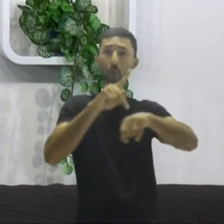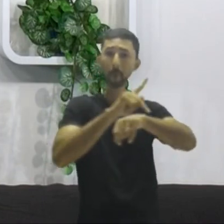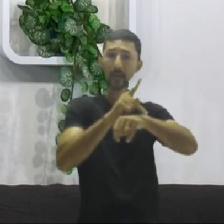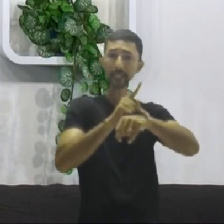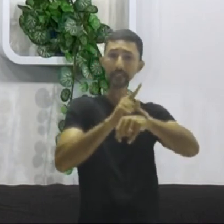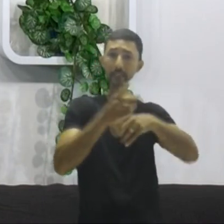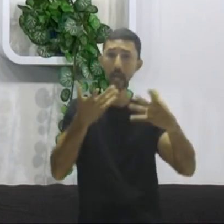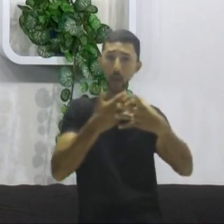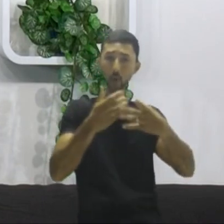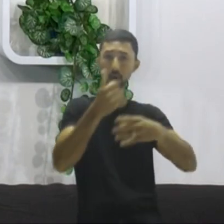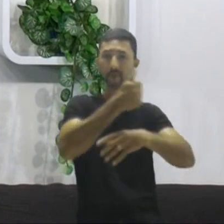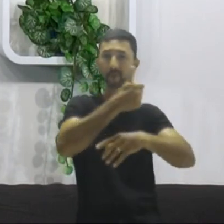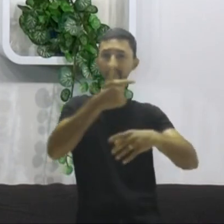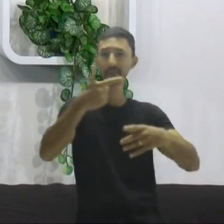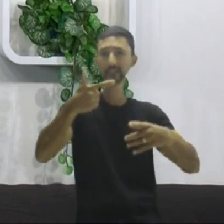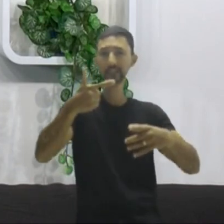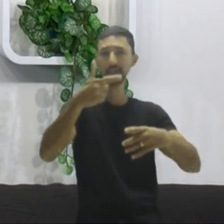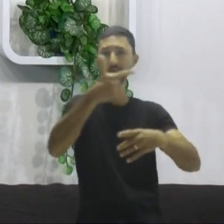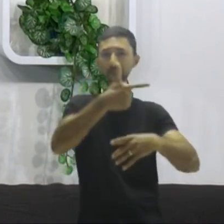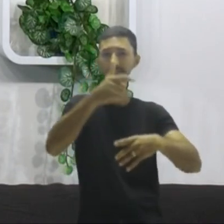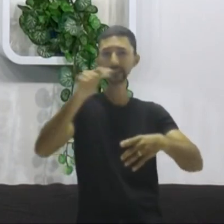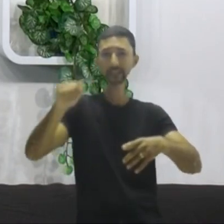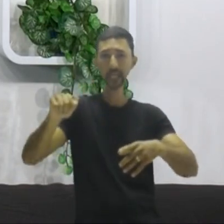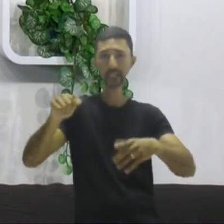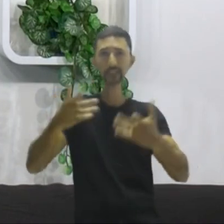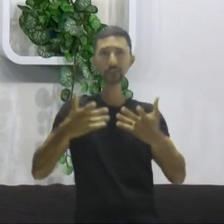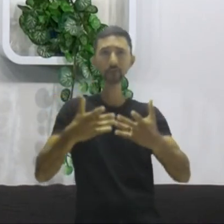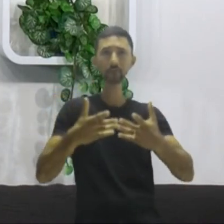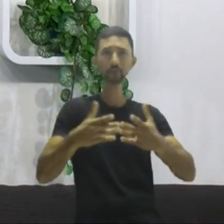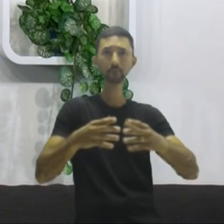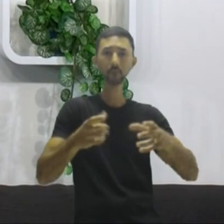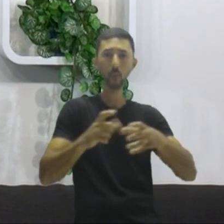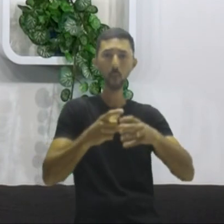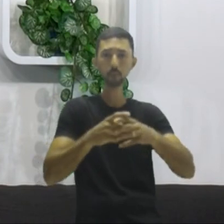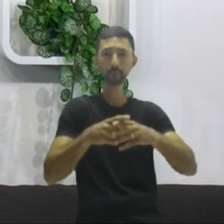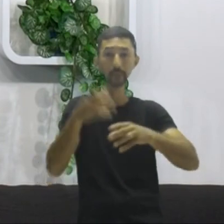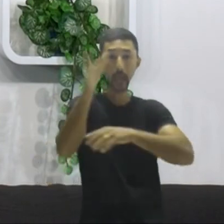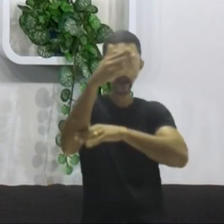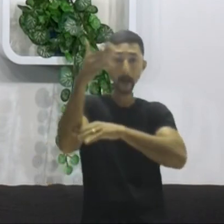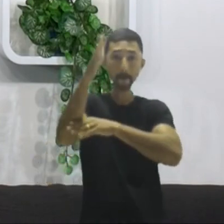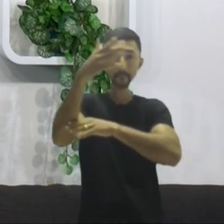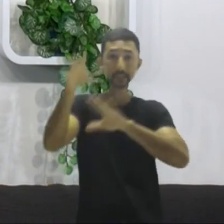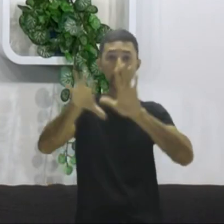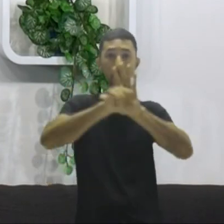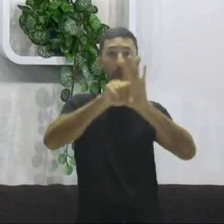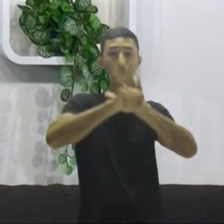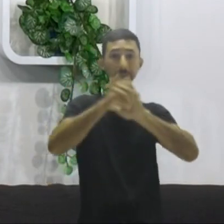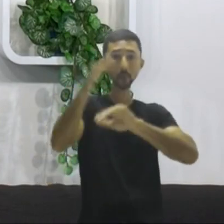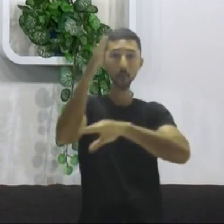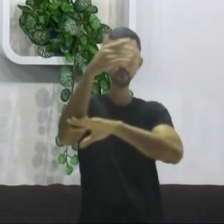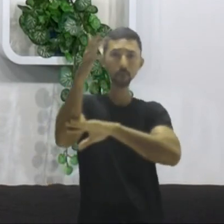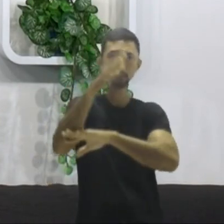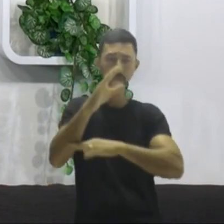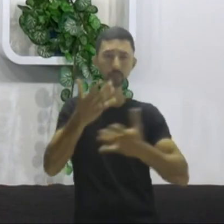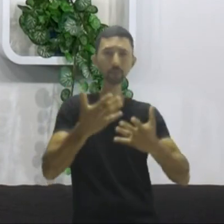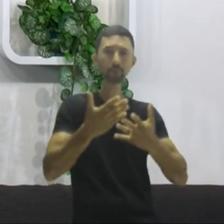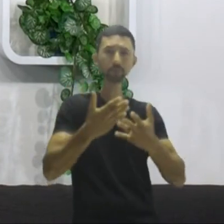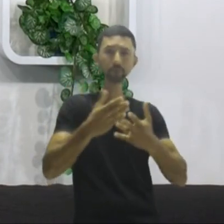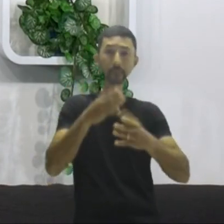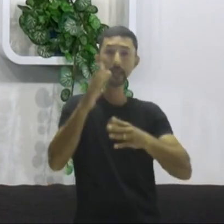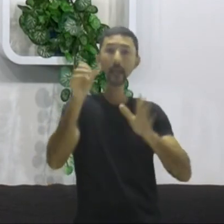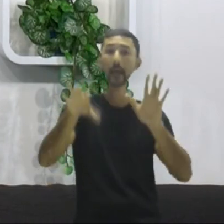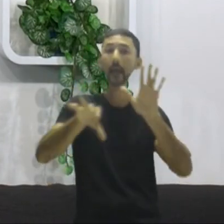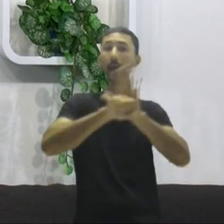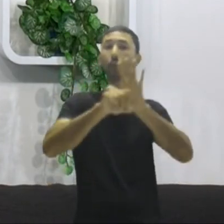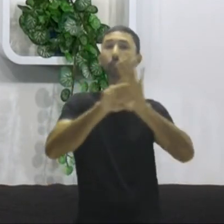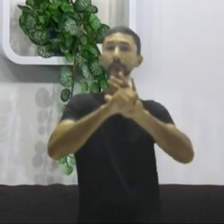o símbolo, né, gente? O símbolo remete ao nascimento da União Europeia. Então, mesmo que hoje tenha vinte e sete membros,